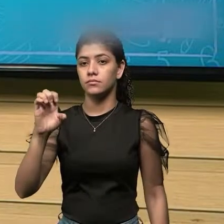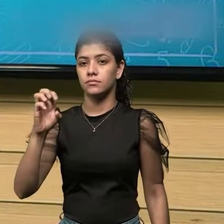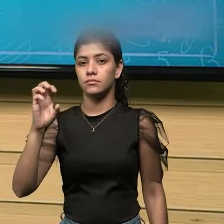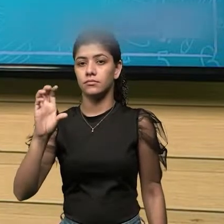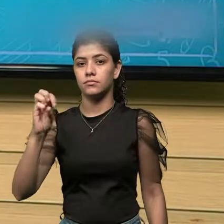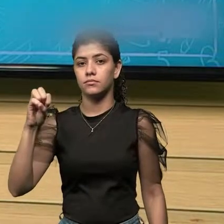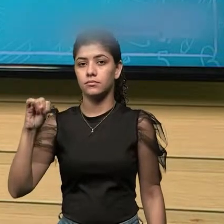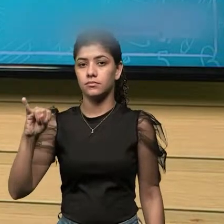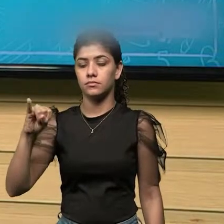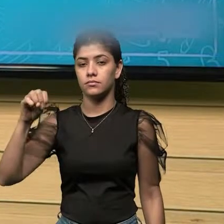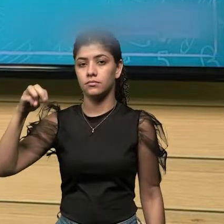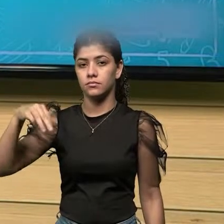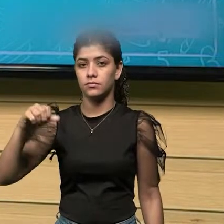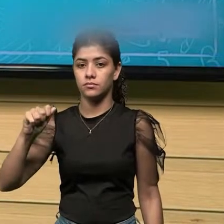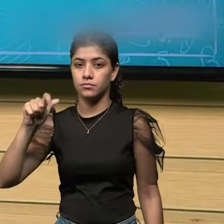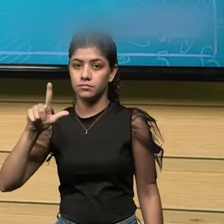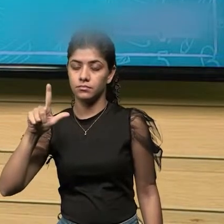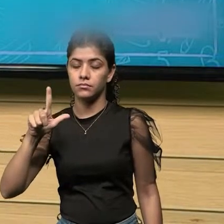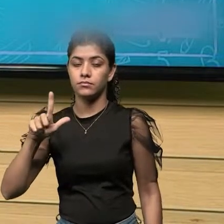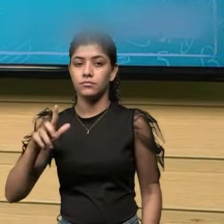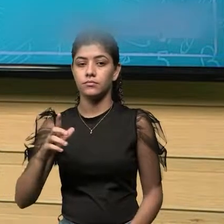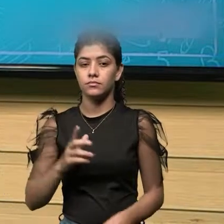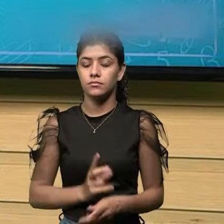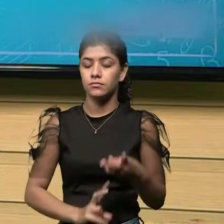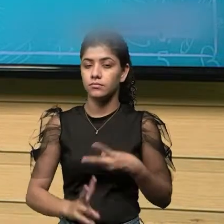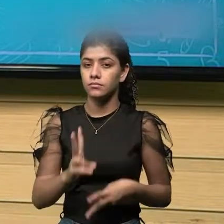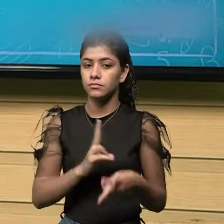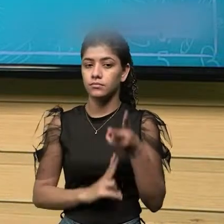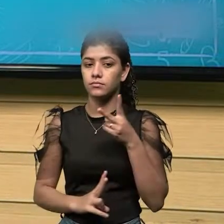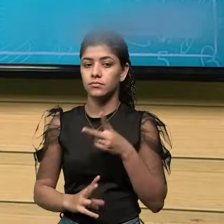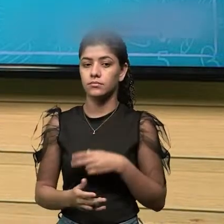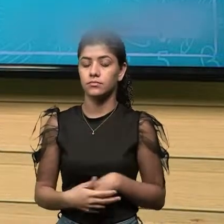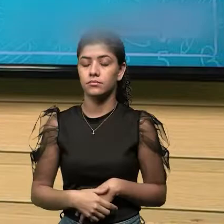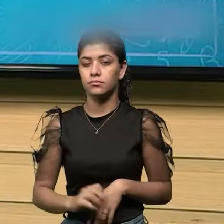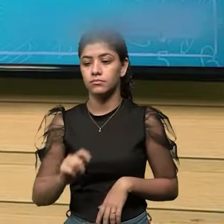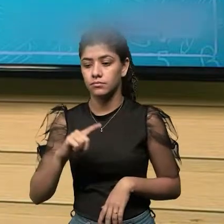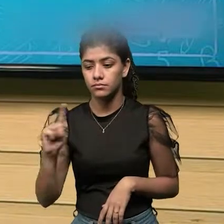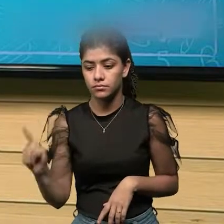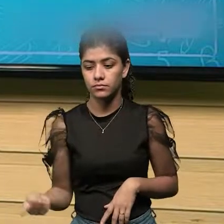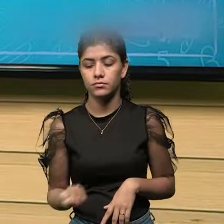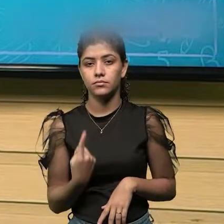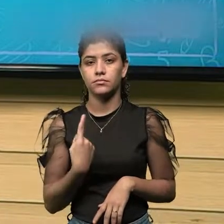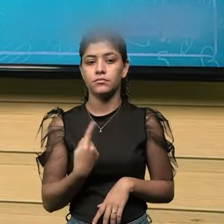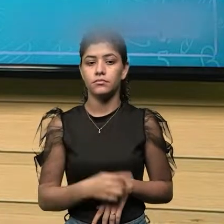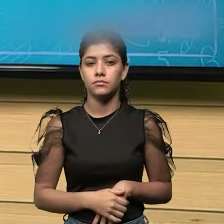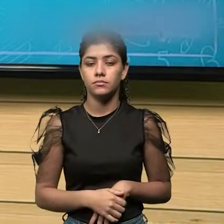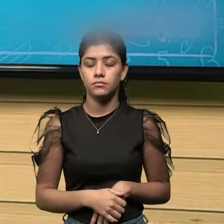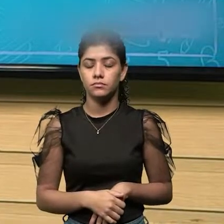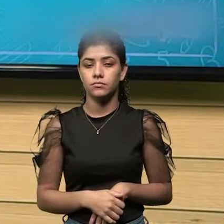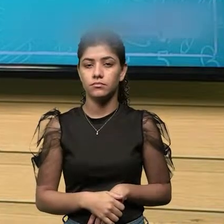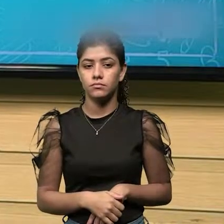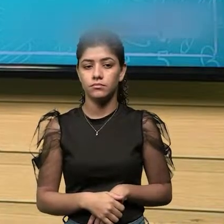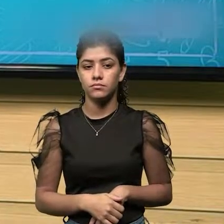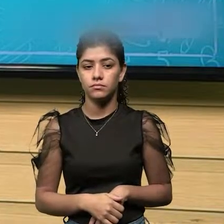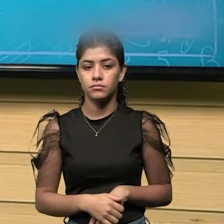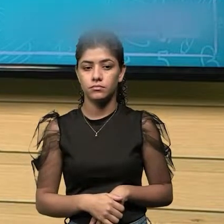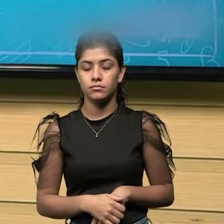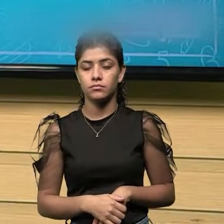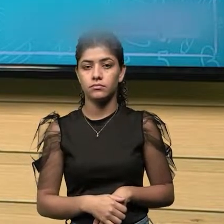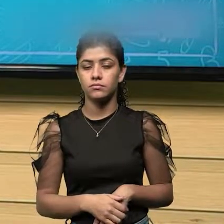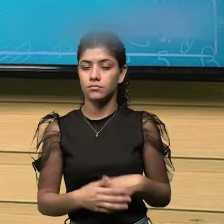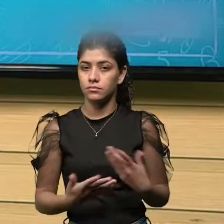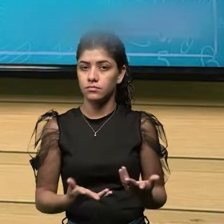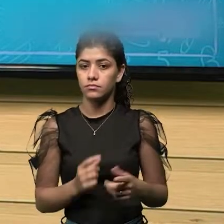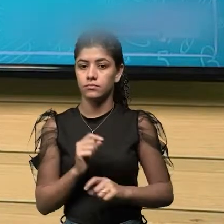abaixo do décimo, centésimo e milésimo do milímetro. Então, isso para o